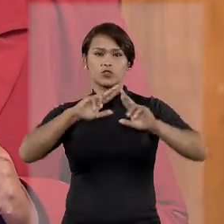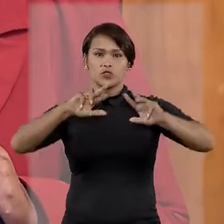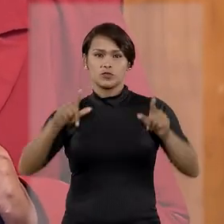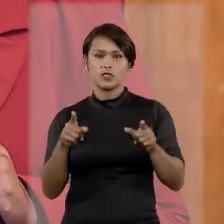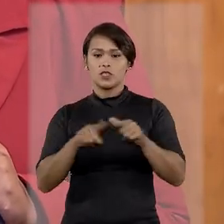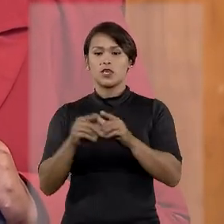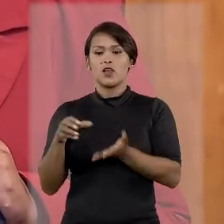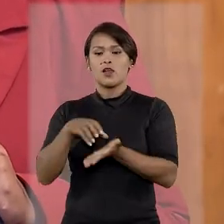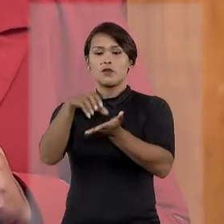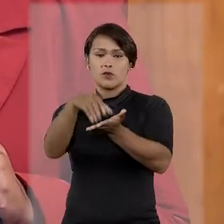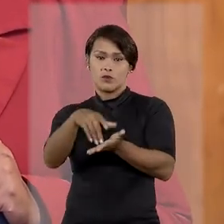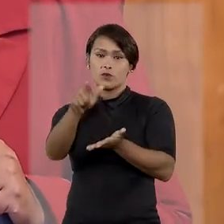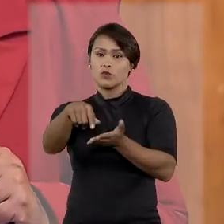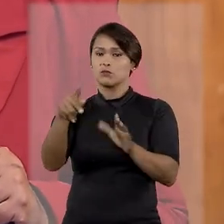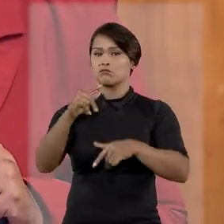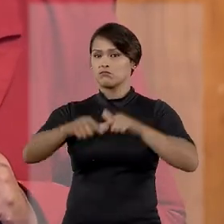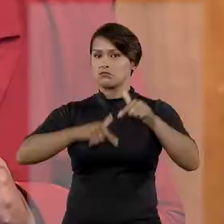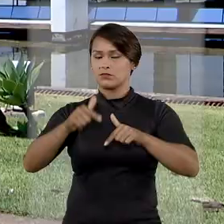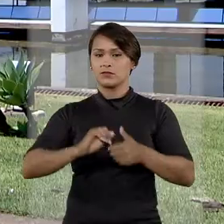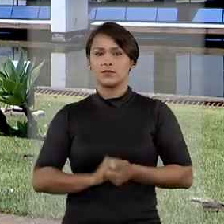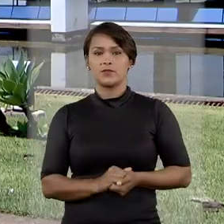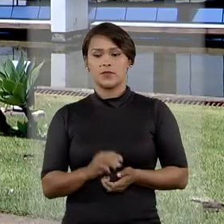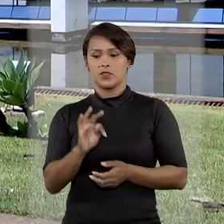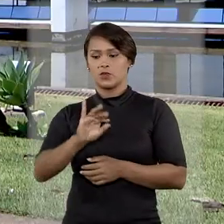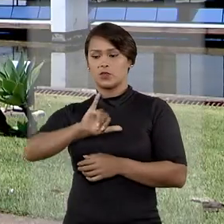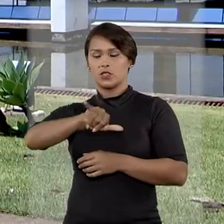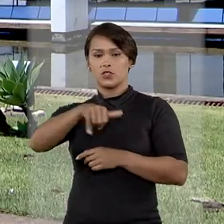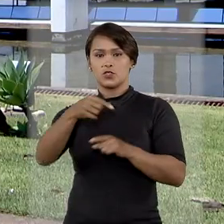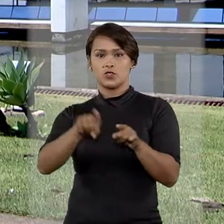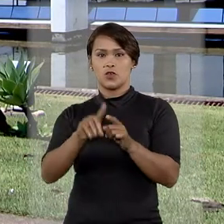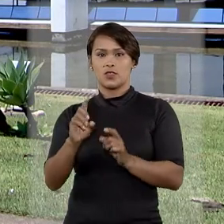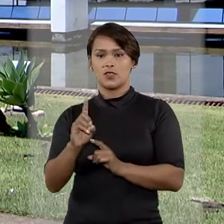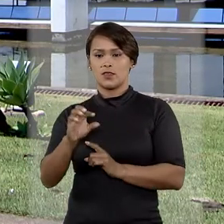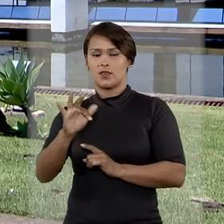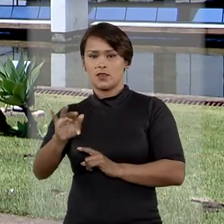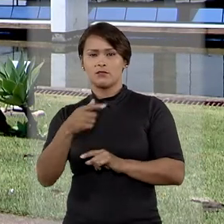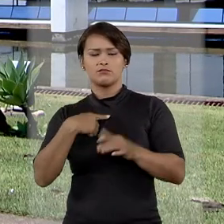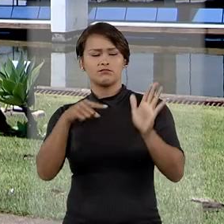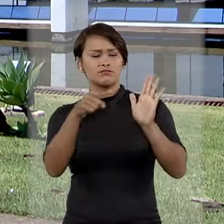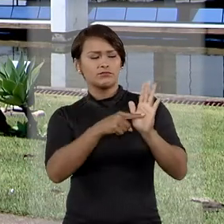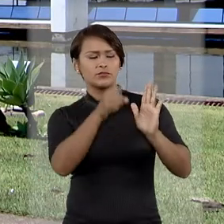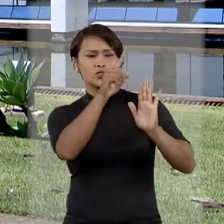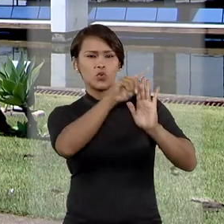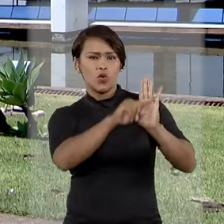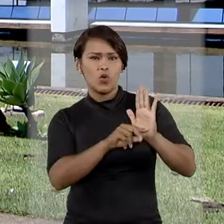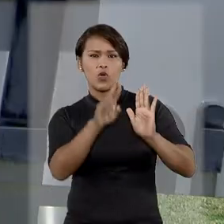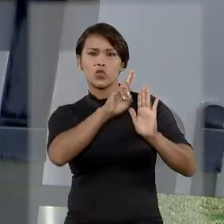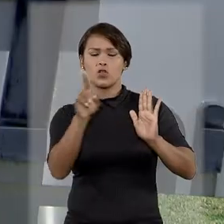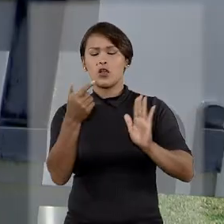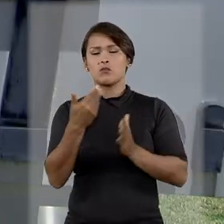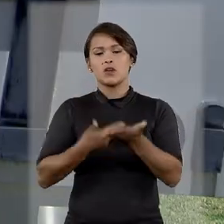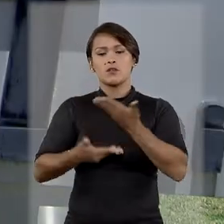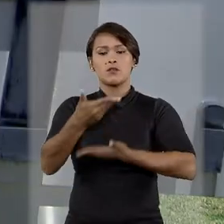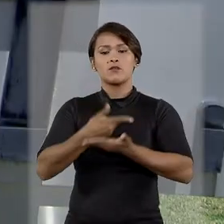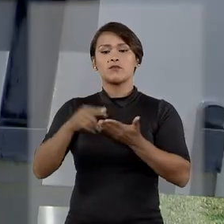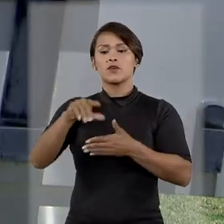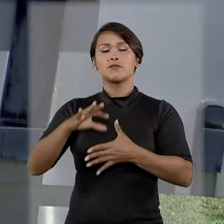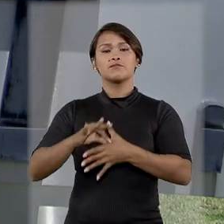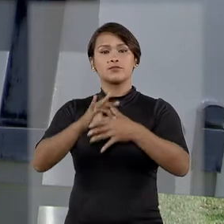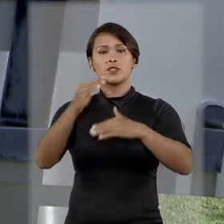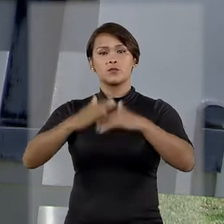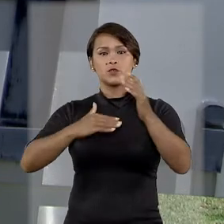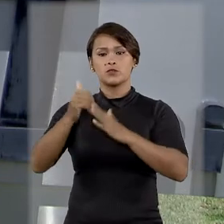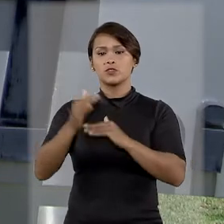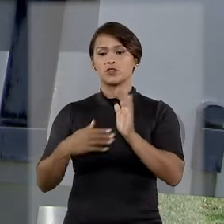aos quadros da Corte de Contas para o cargo. O TJDFT considerou que a indicação de pessoa não integrante da carreira de auditoria